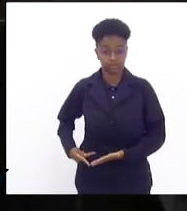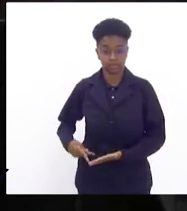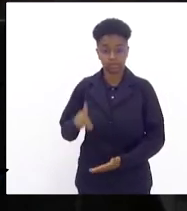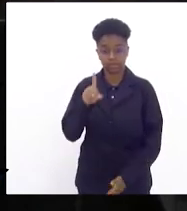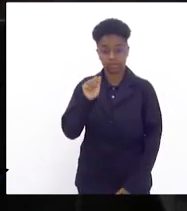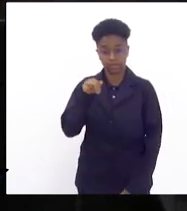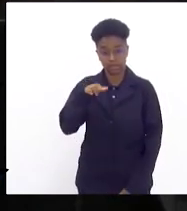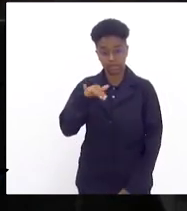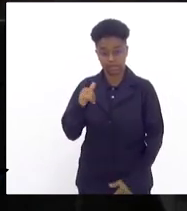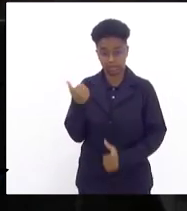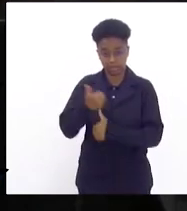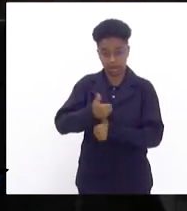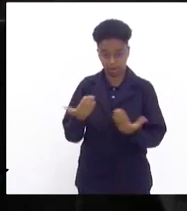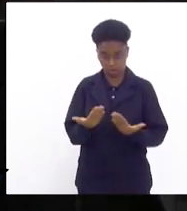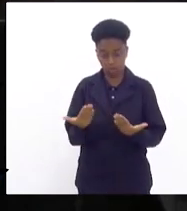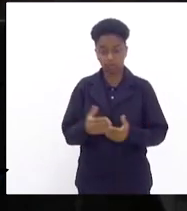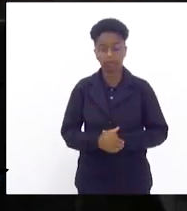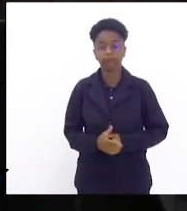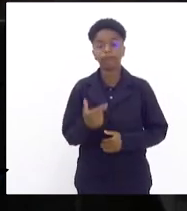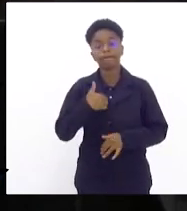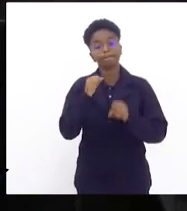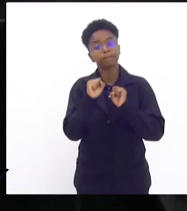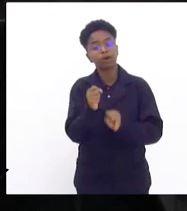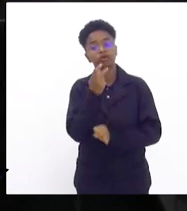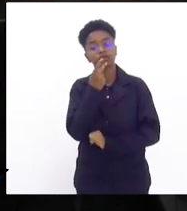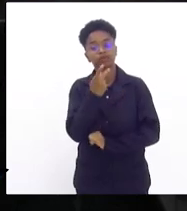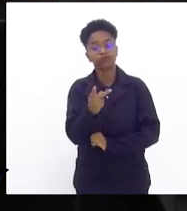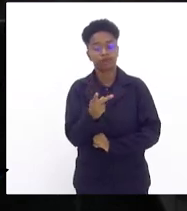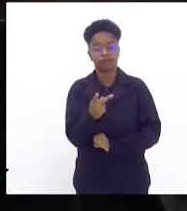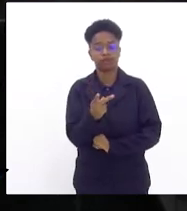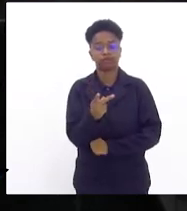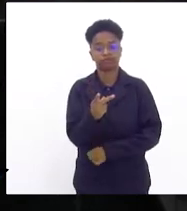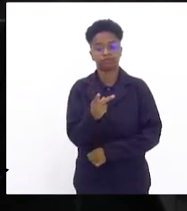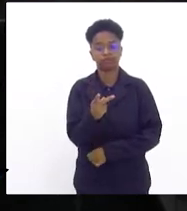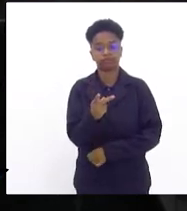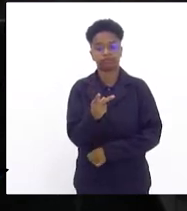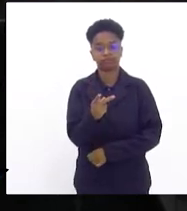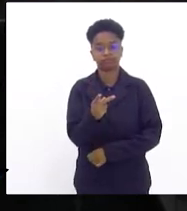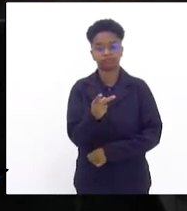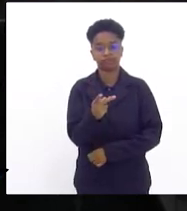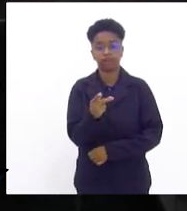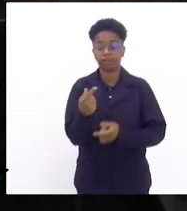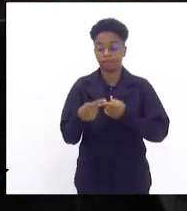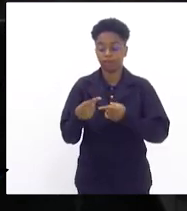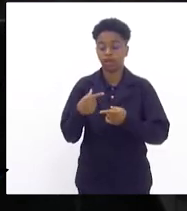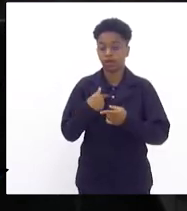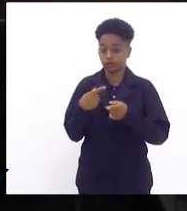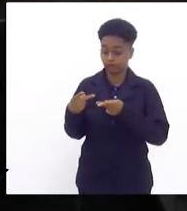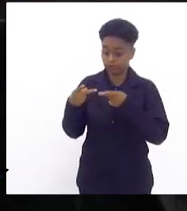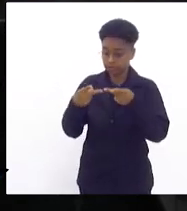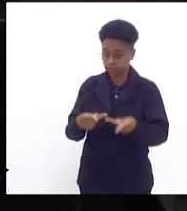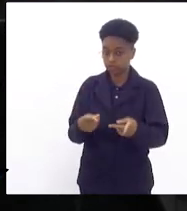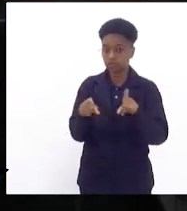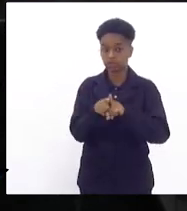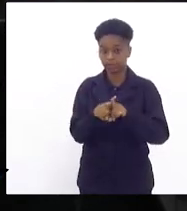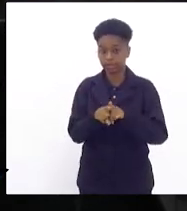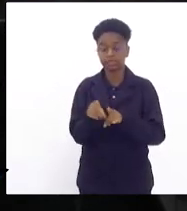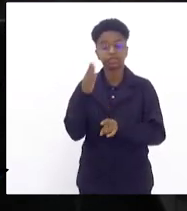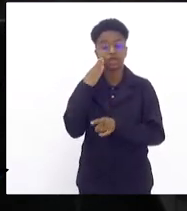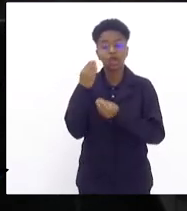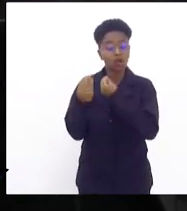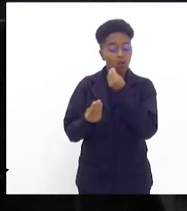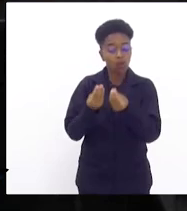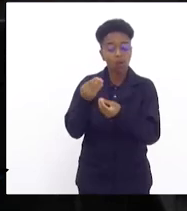acaba de assumir, eu posso falar com muita propriedade de quem visita e tem o conhecimento do chão da